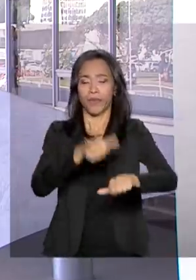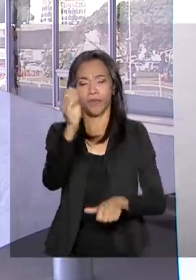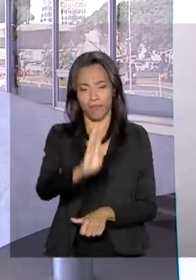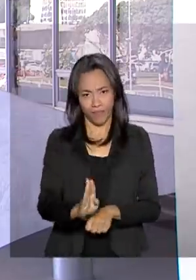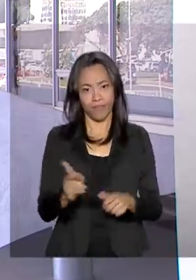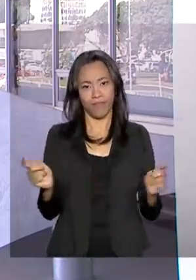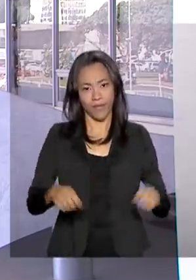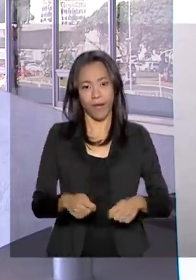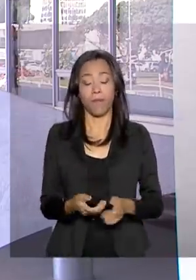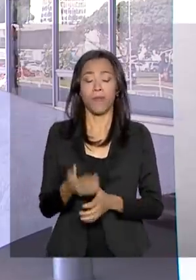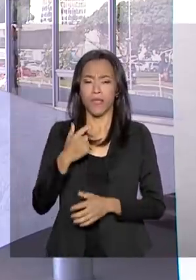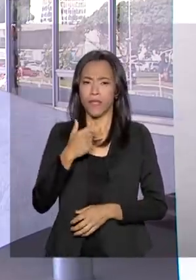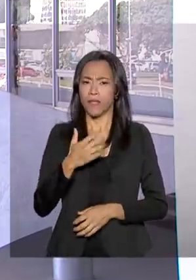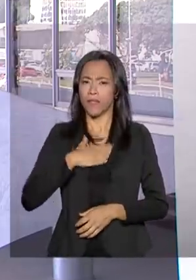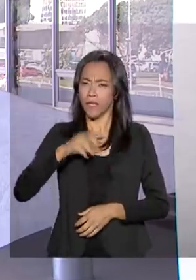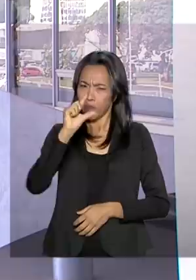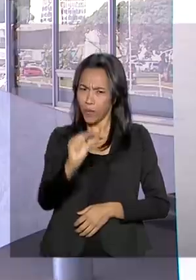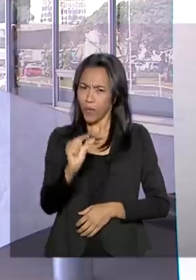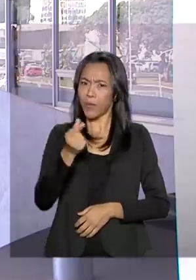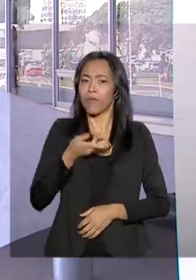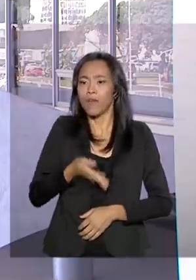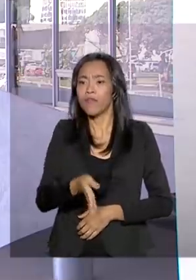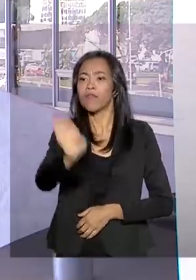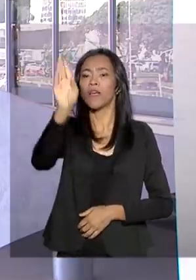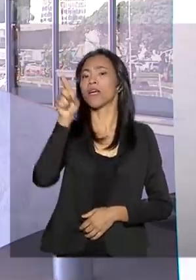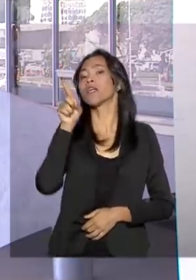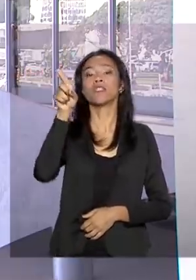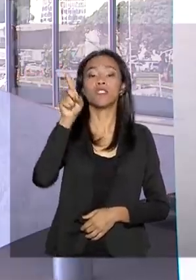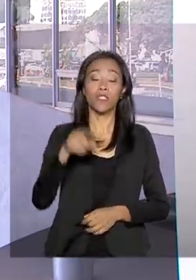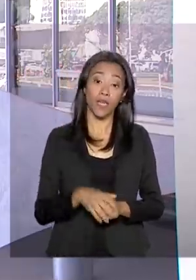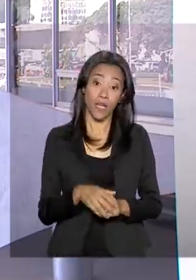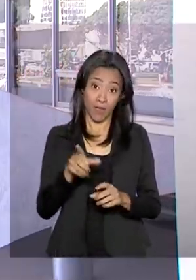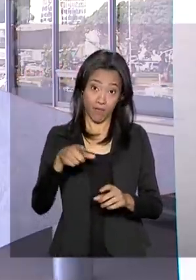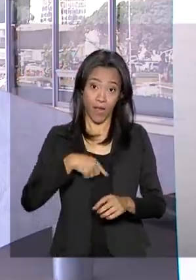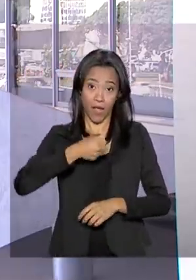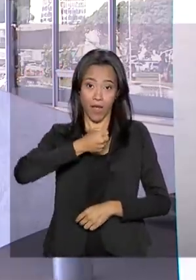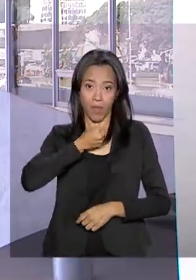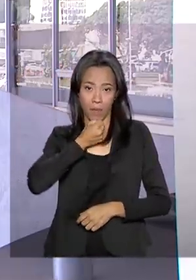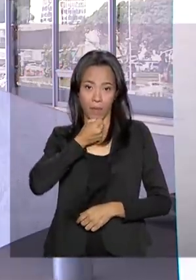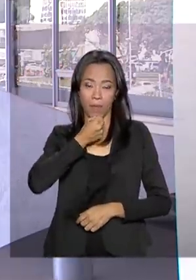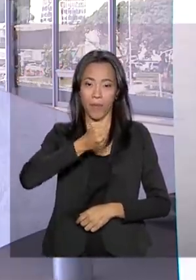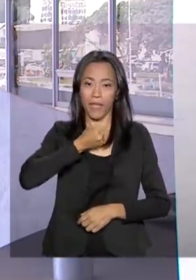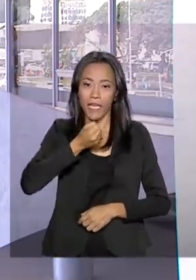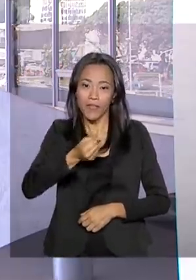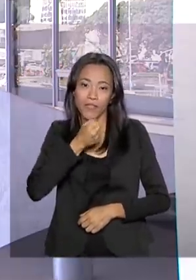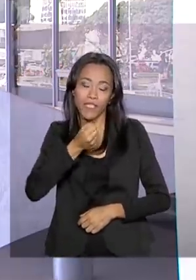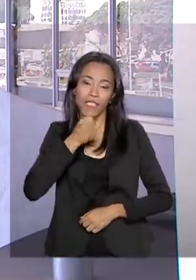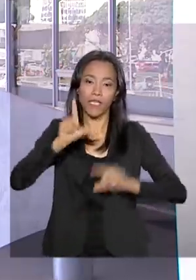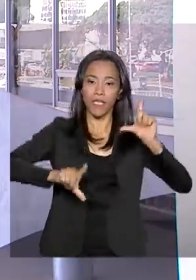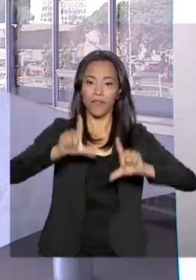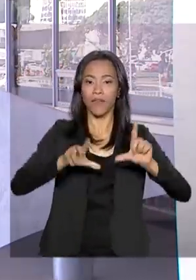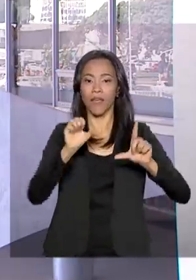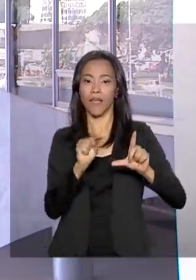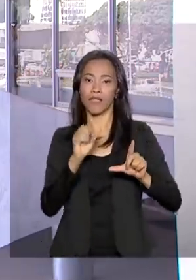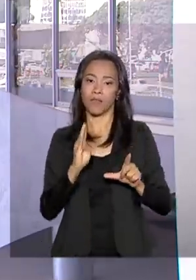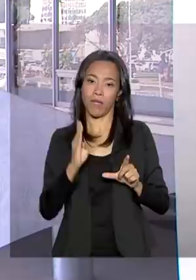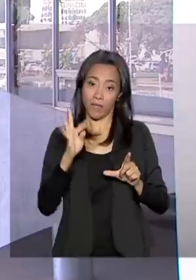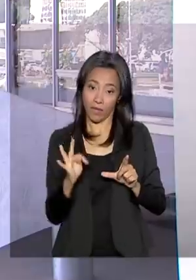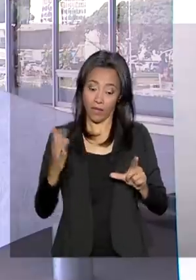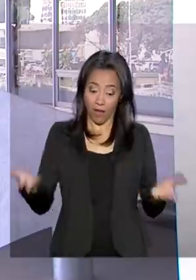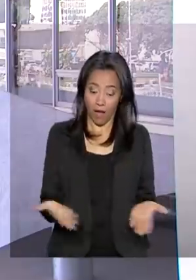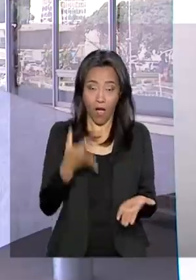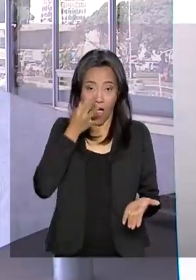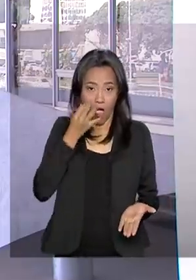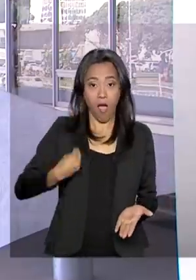embarca para São Paulo, onde grava um programa no SBT. Nesse momento, ele está aqui no Palácio do Planalto. E